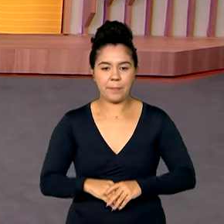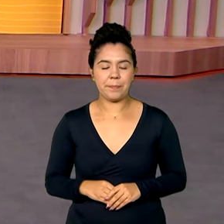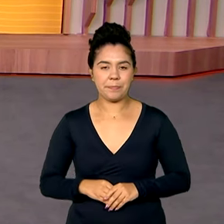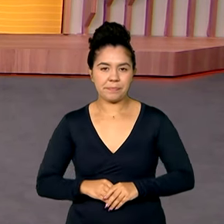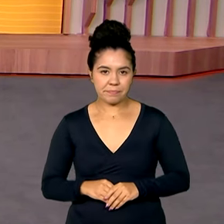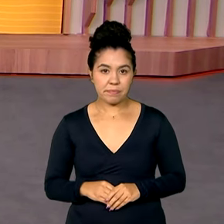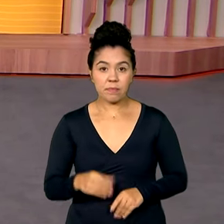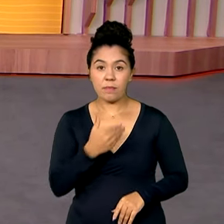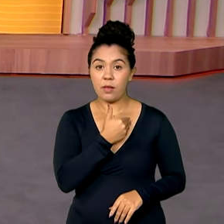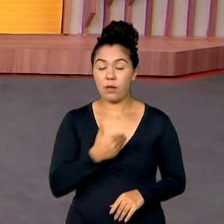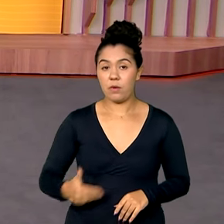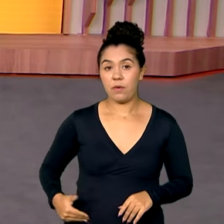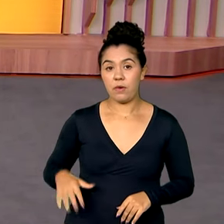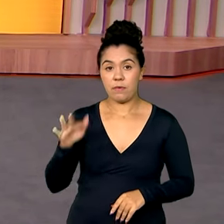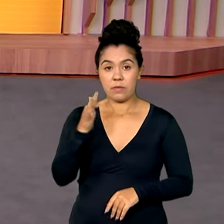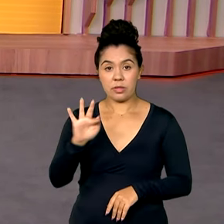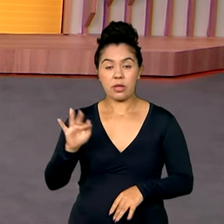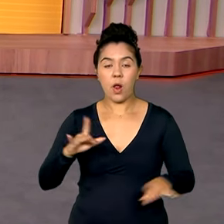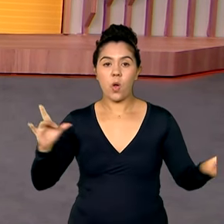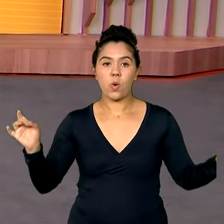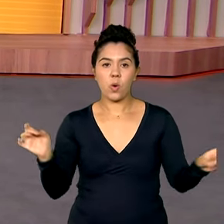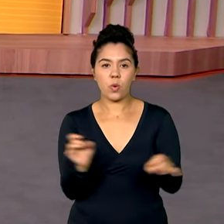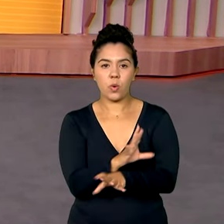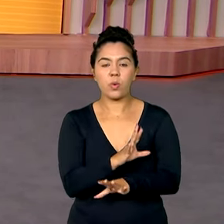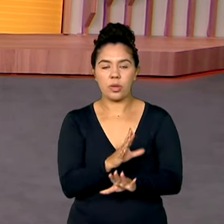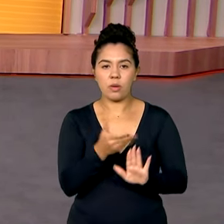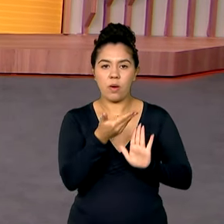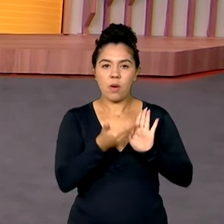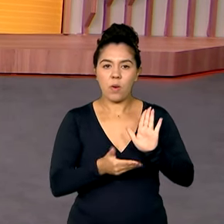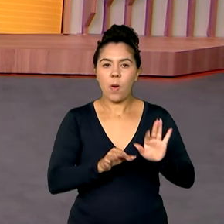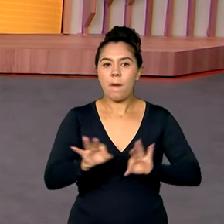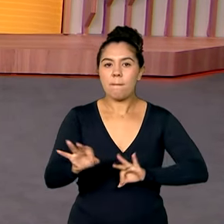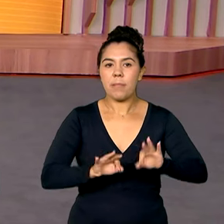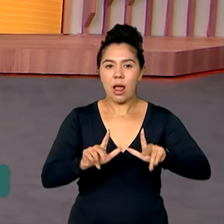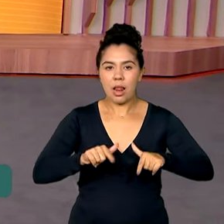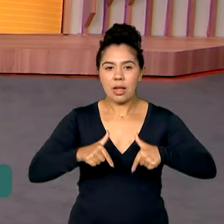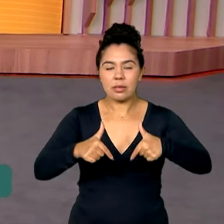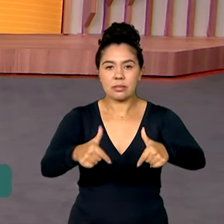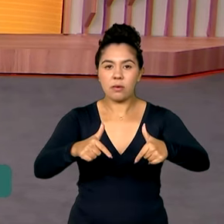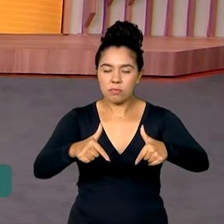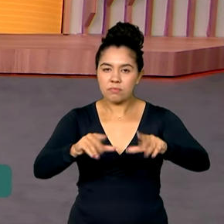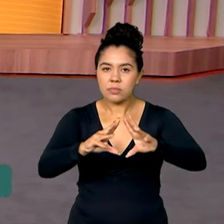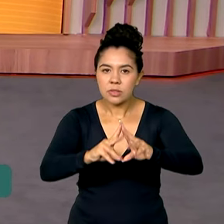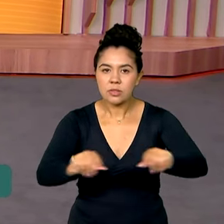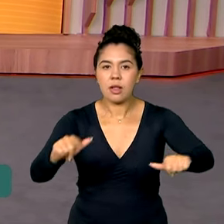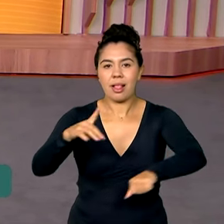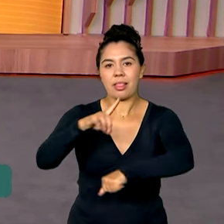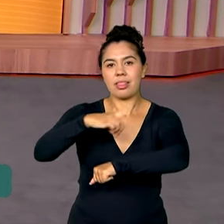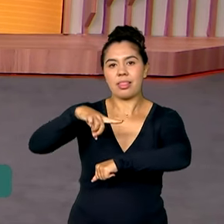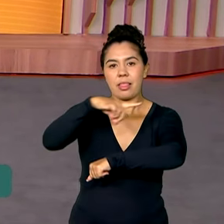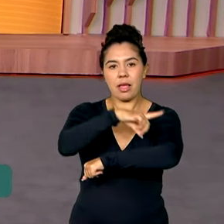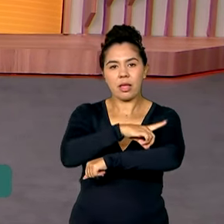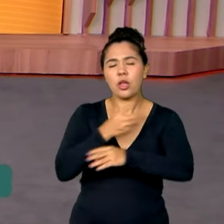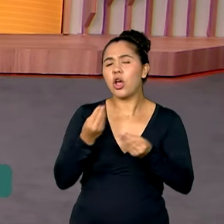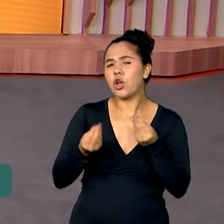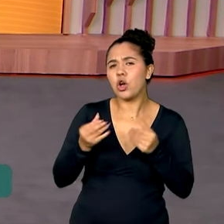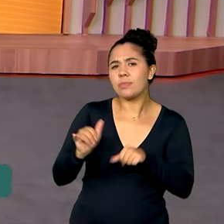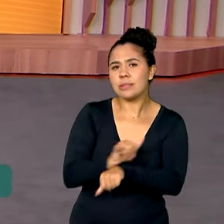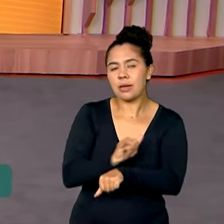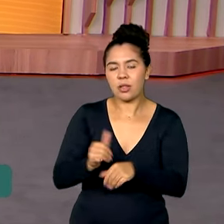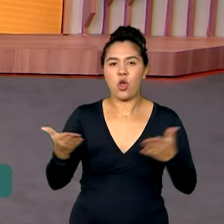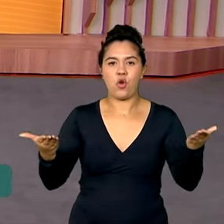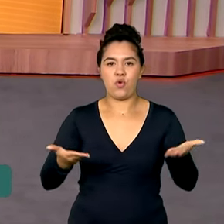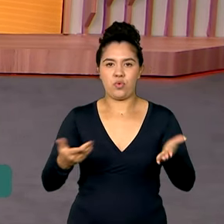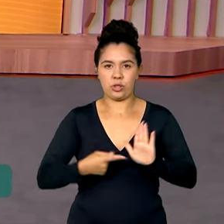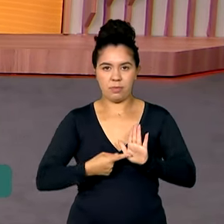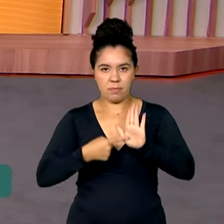O governo federal concluiu o plano de ação para o enfrentamento da dengue. As estratégias vão ser apresentadas hoje